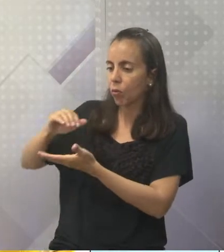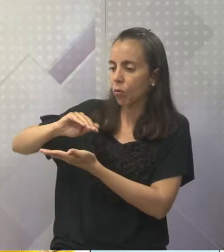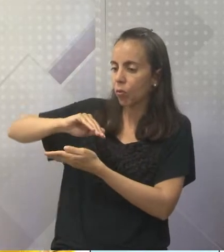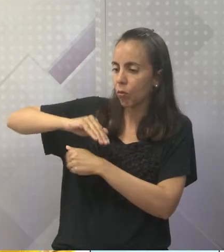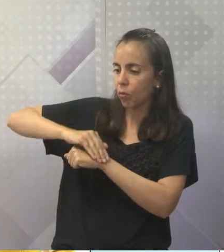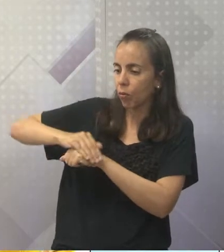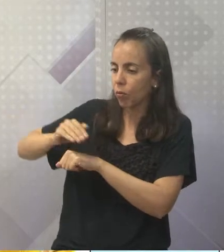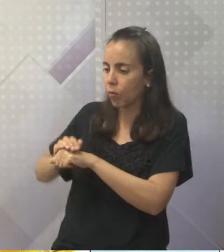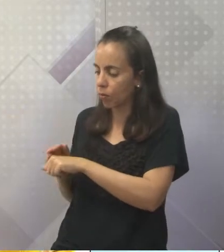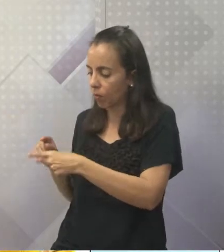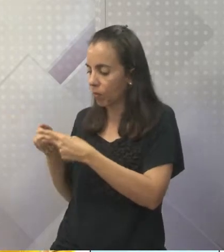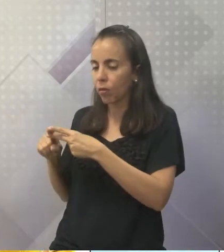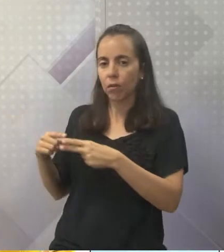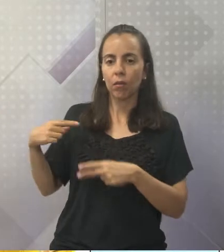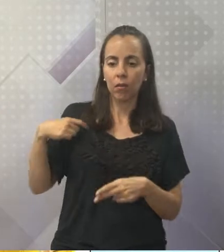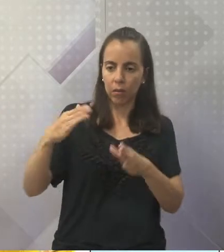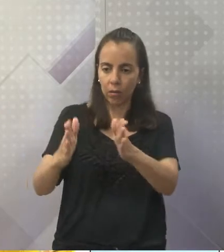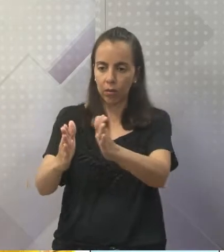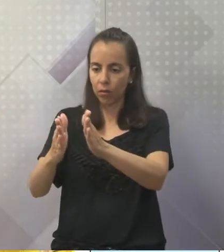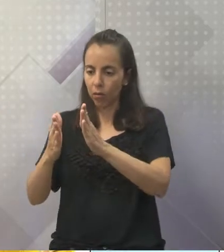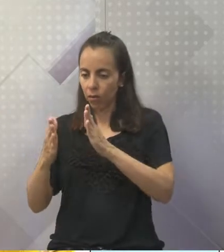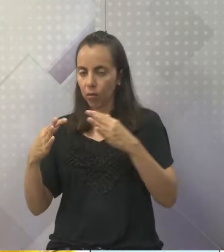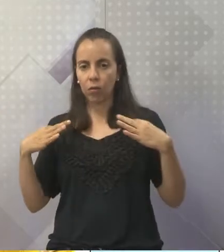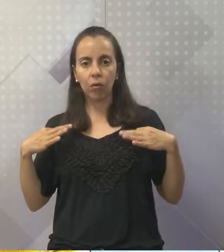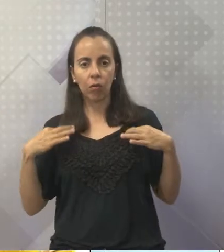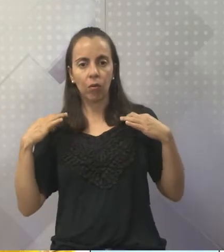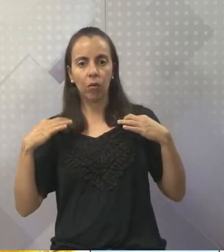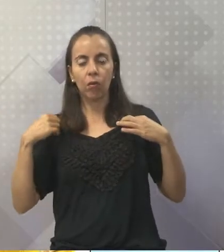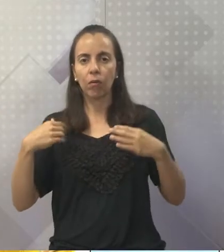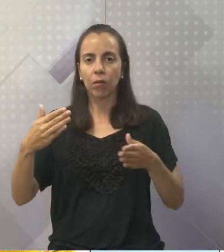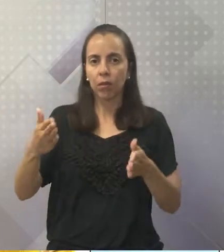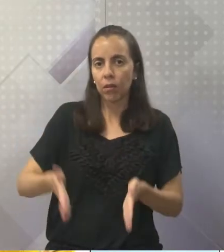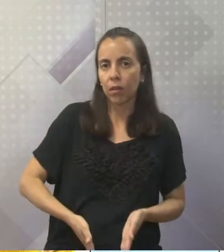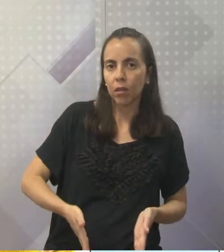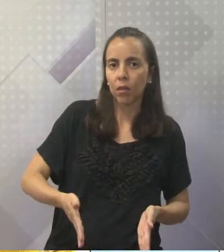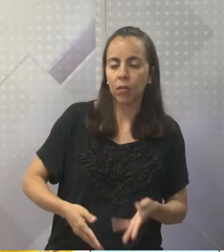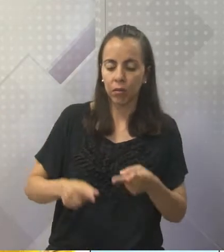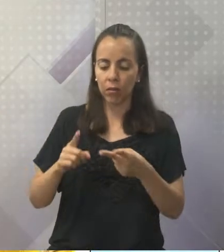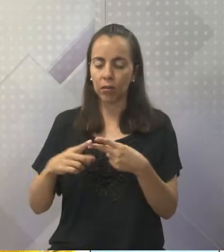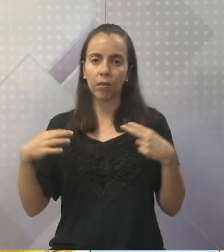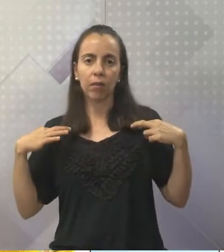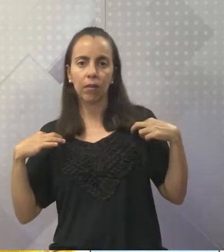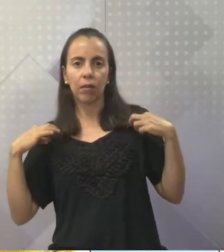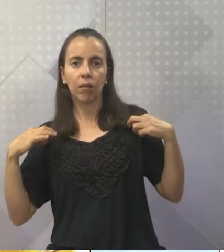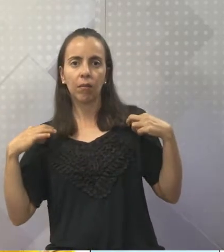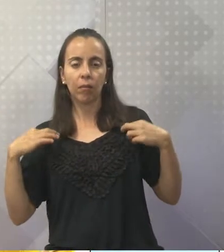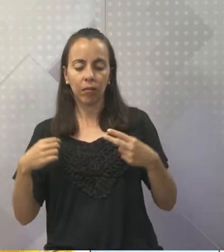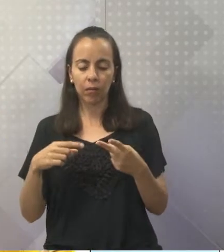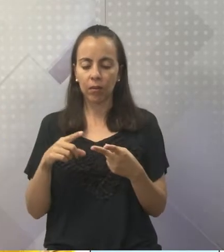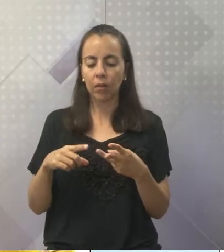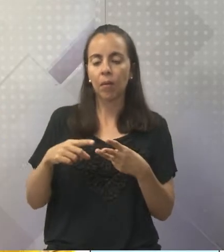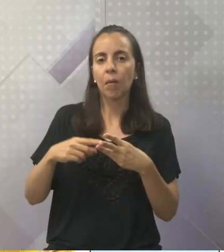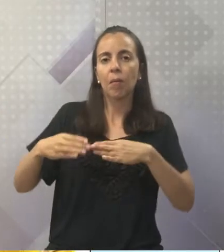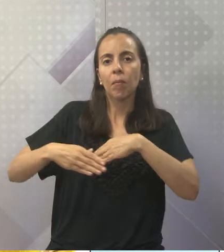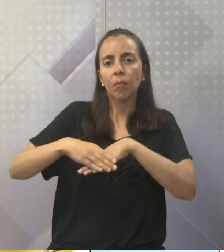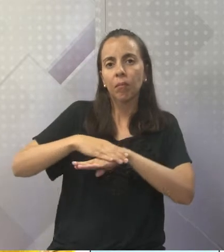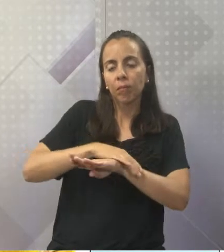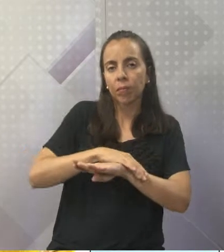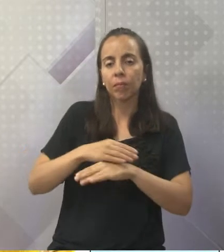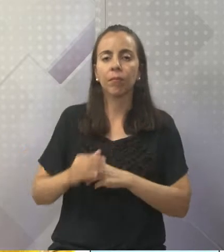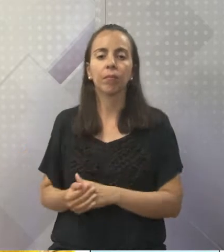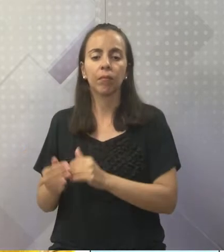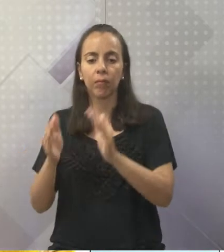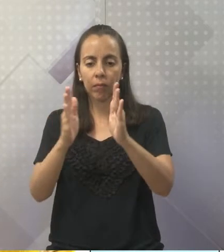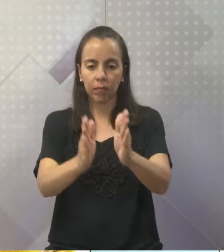de vestuário, estavam lá, calças, camisa, meias. Na